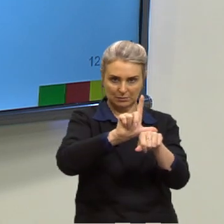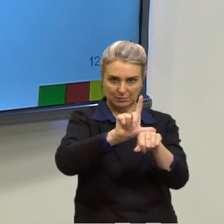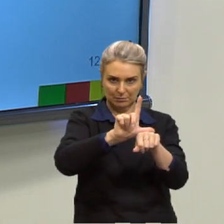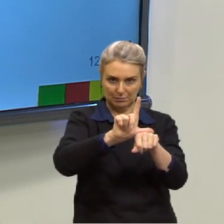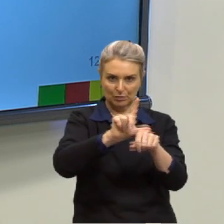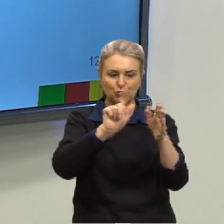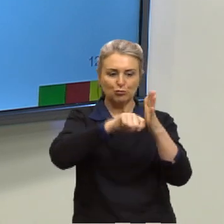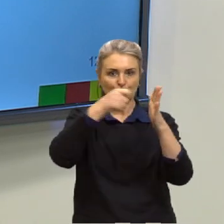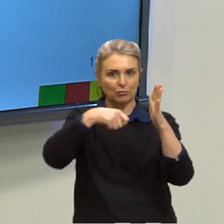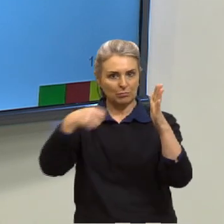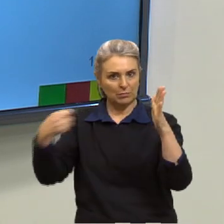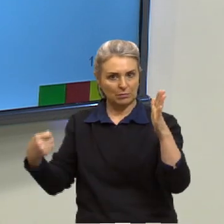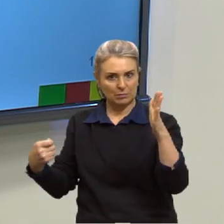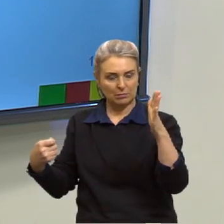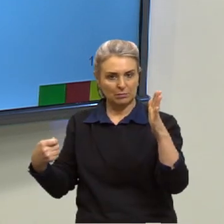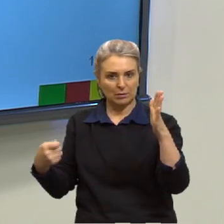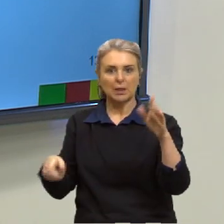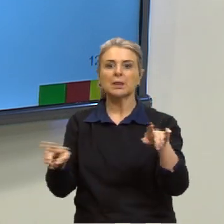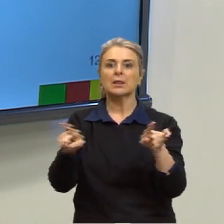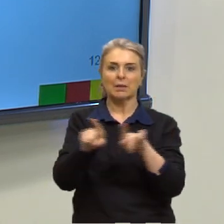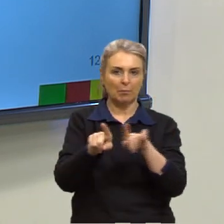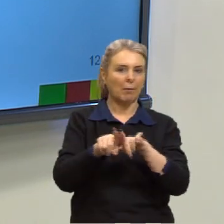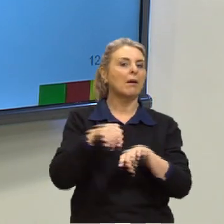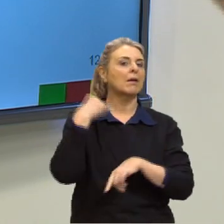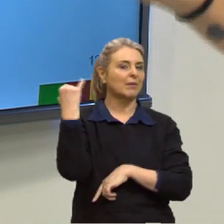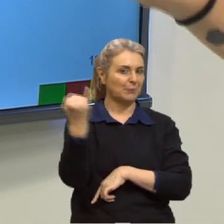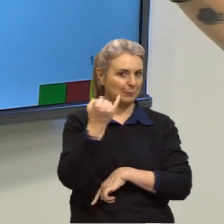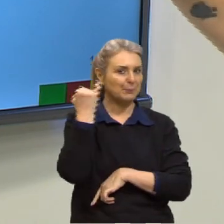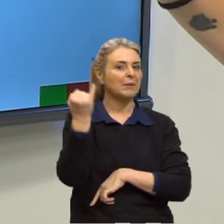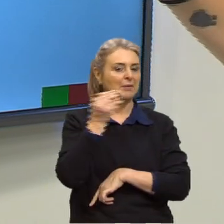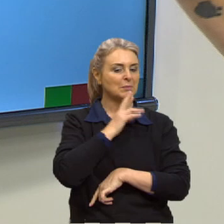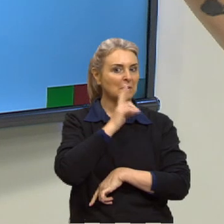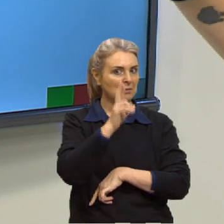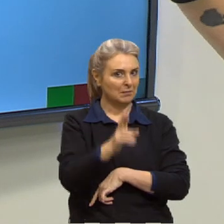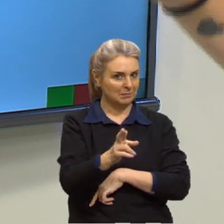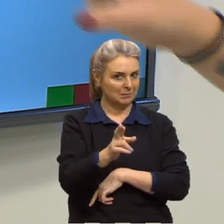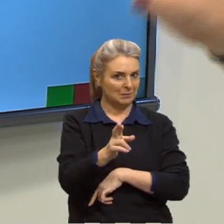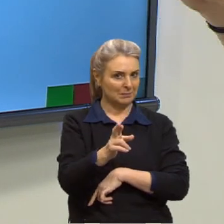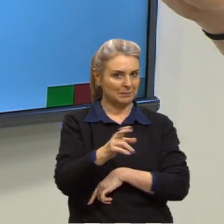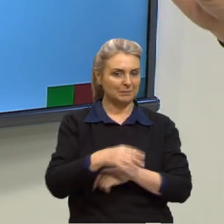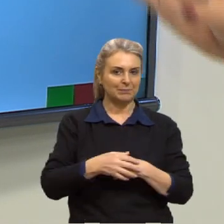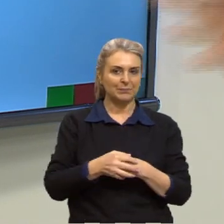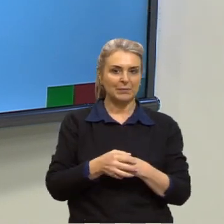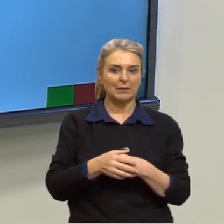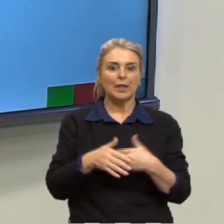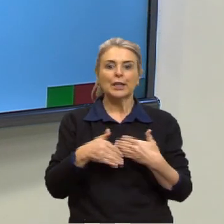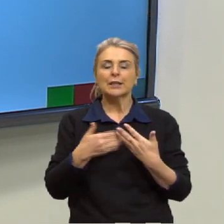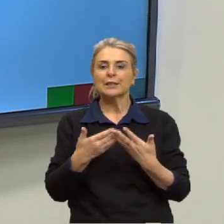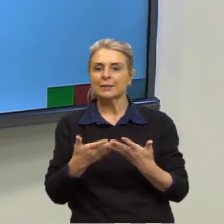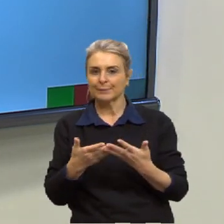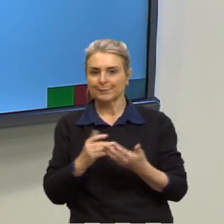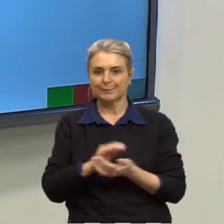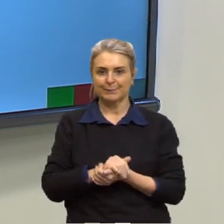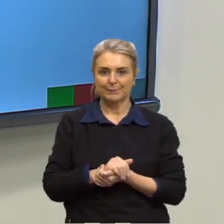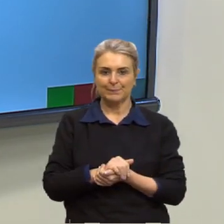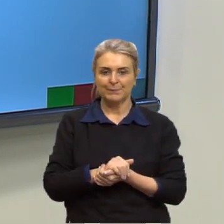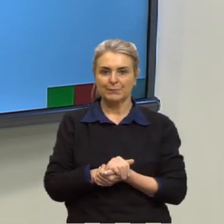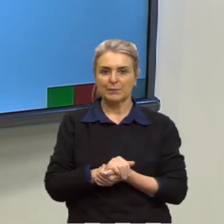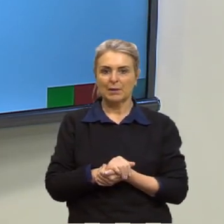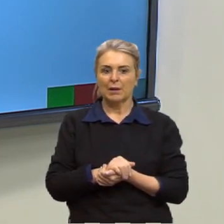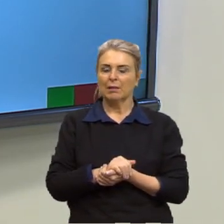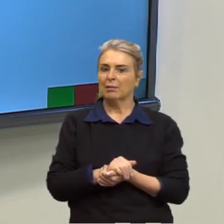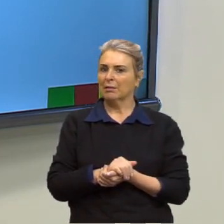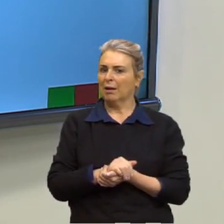de vocabulário, também é importante para responder questões, tá? Então, assim, não se